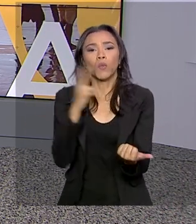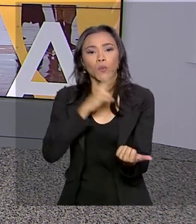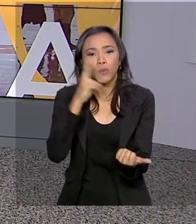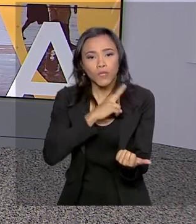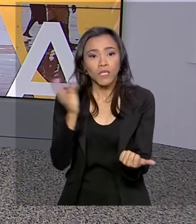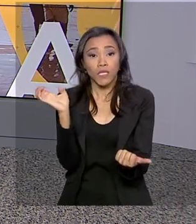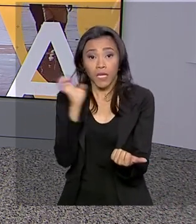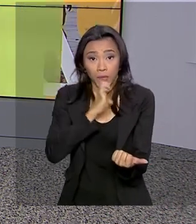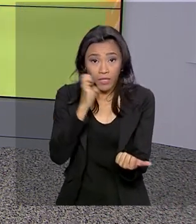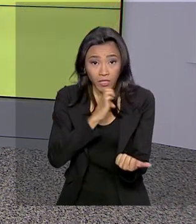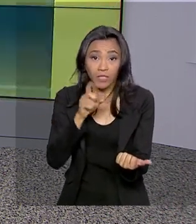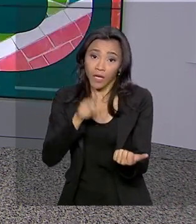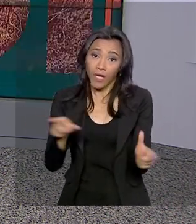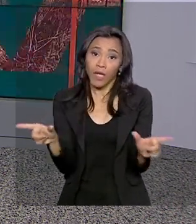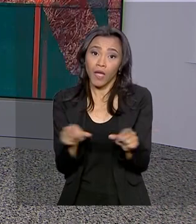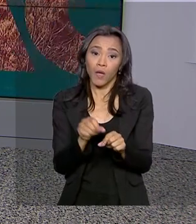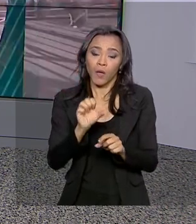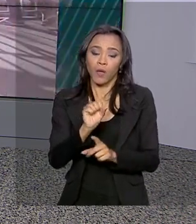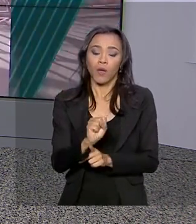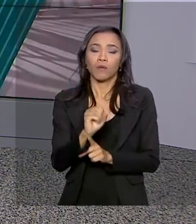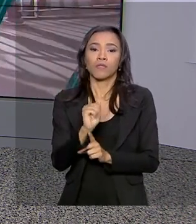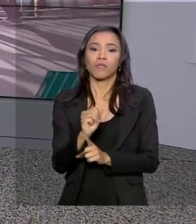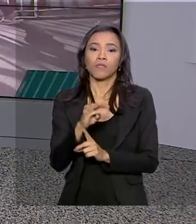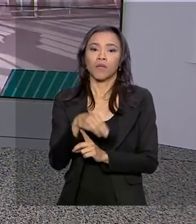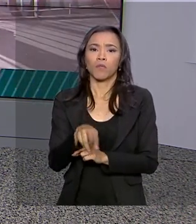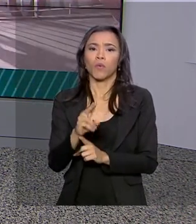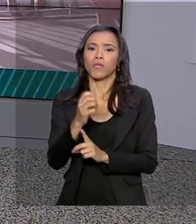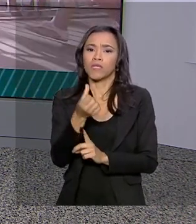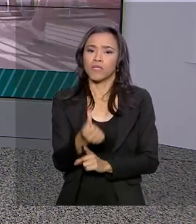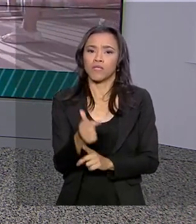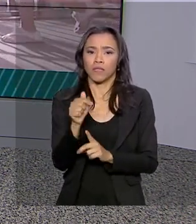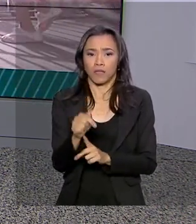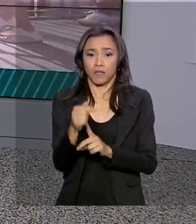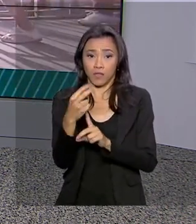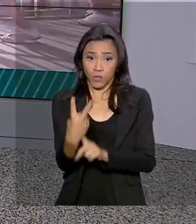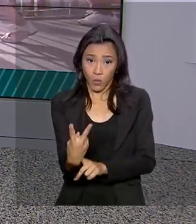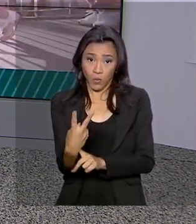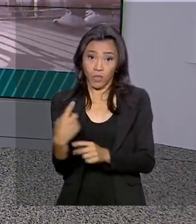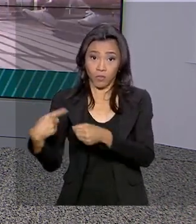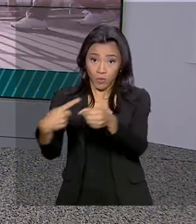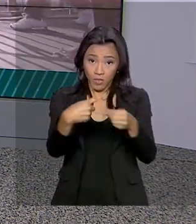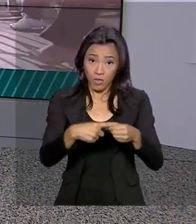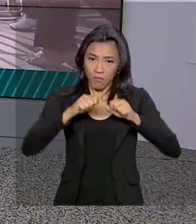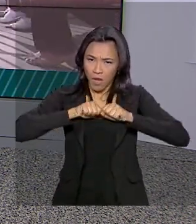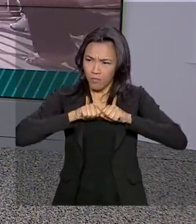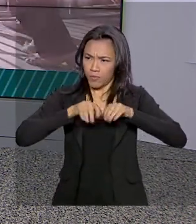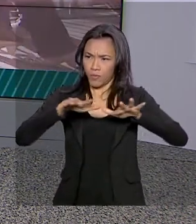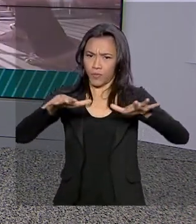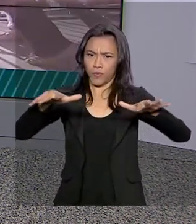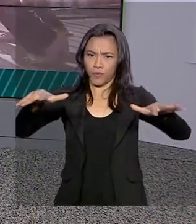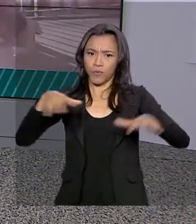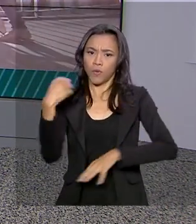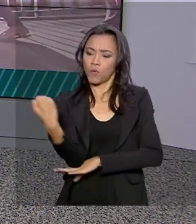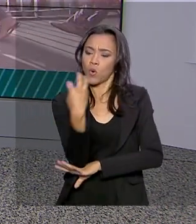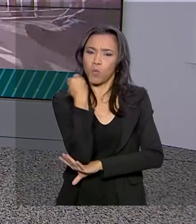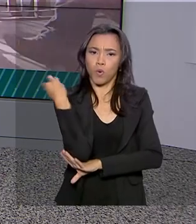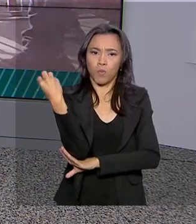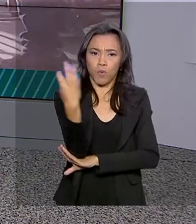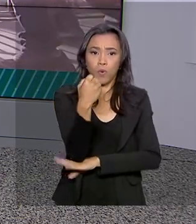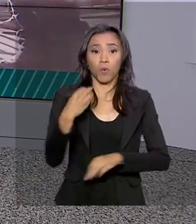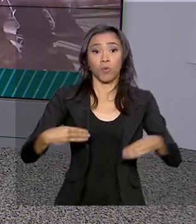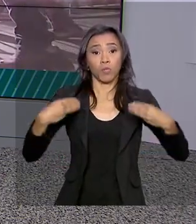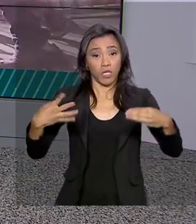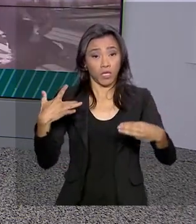Emergencial, o SAMU, em 672 municípios. Para expandir e renovar a frota, o Ministério da Saúde